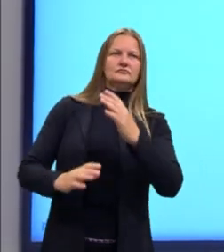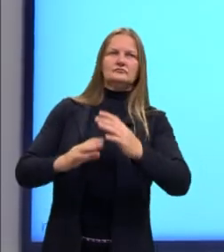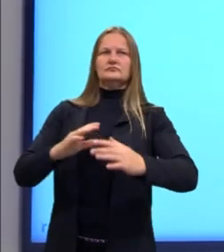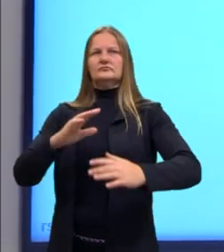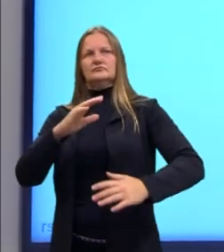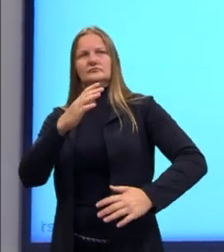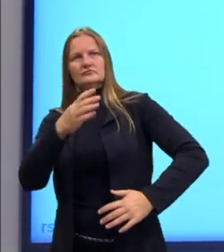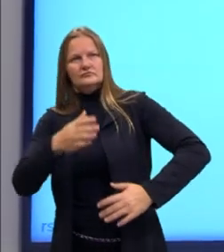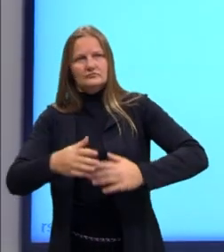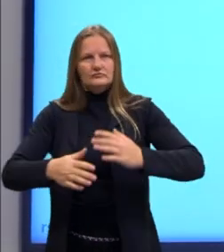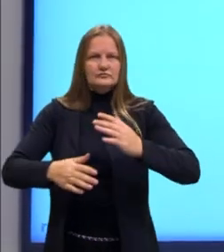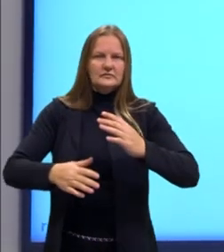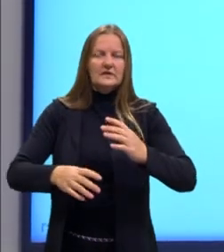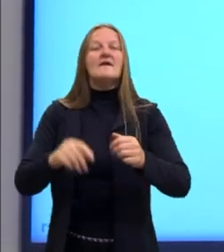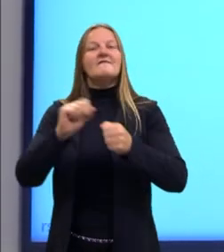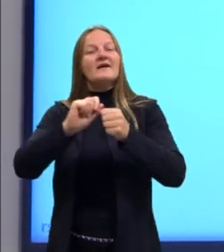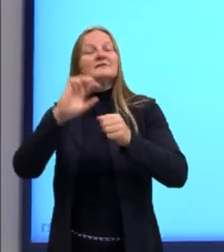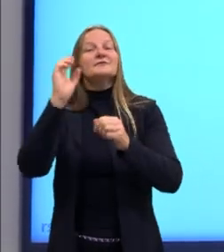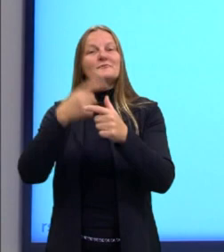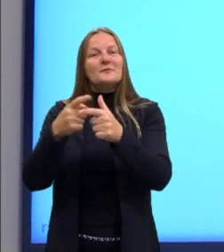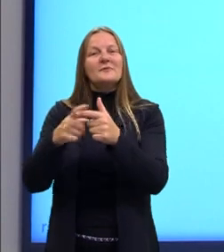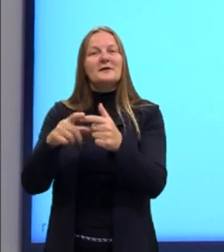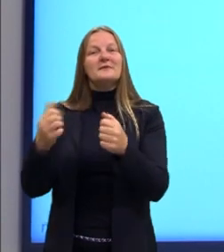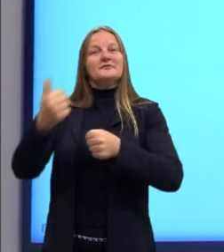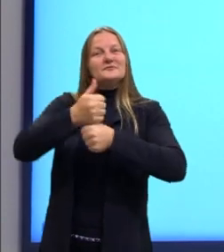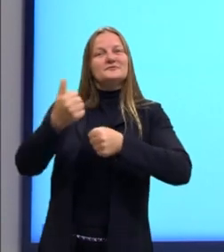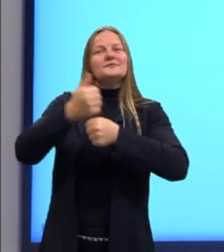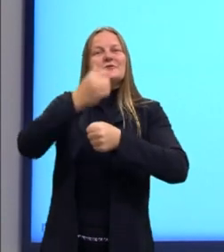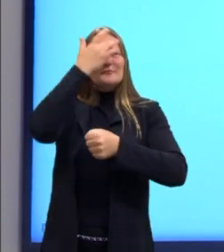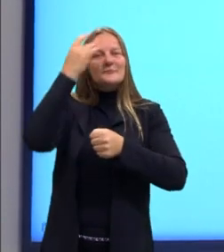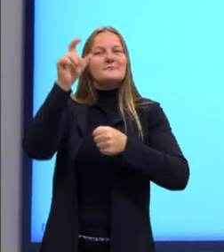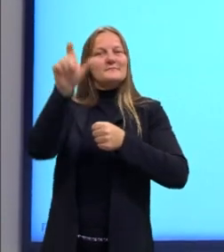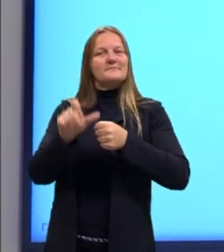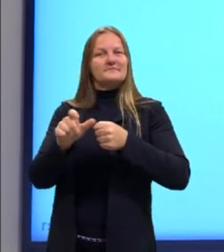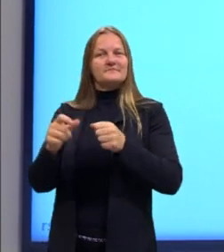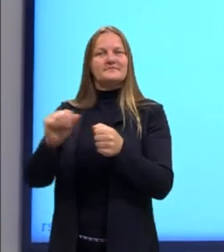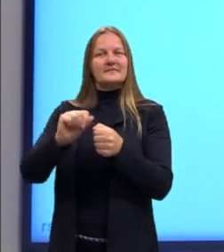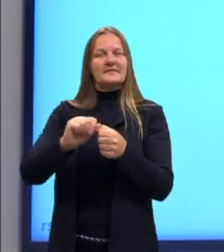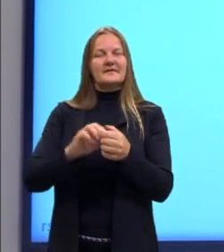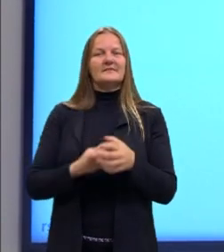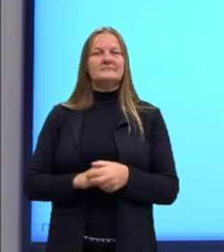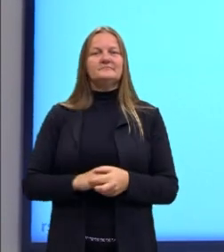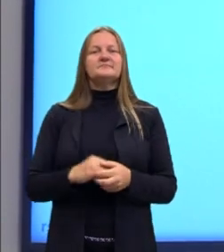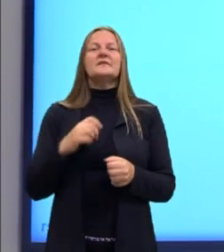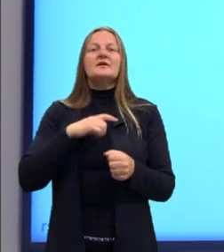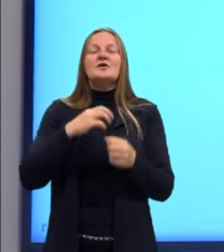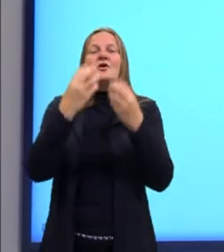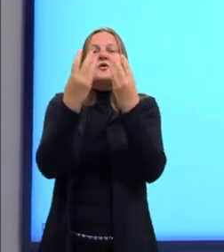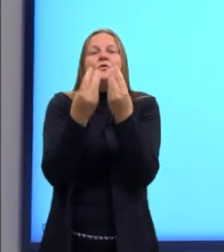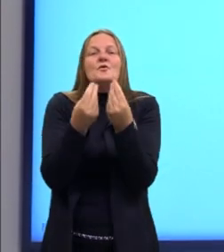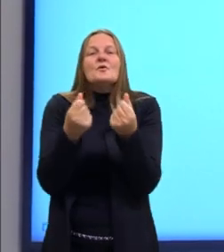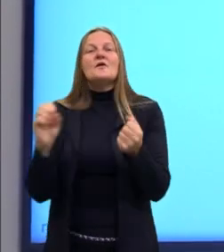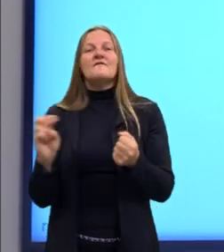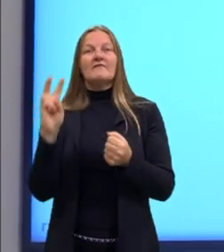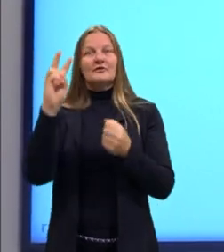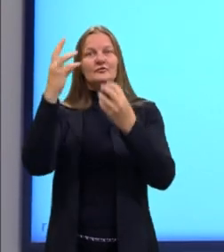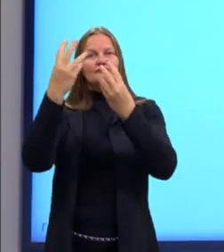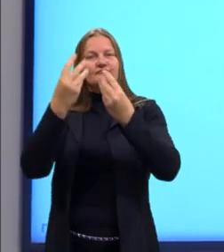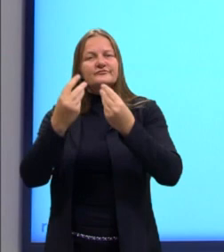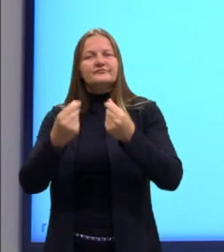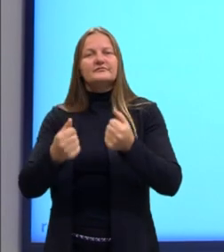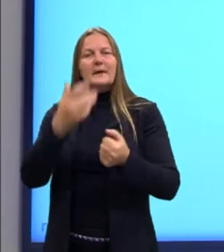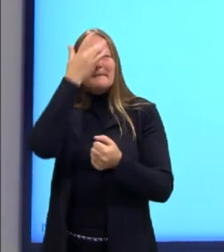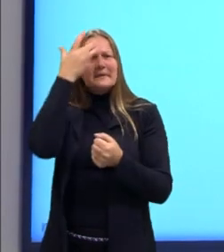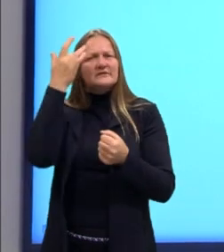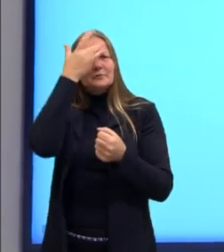ela consegue resolver problemas, muitas vezes, tá? Ela consegue, então, desvalorizar ainda mais essa mão de